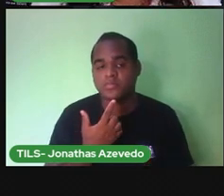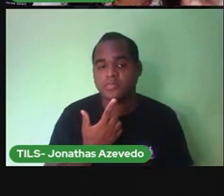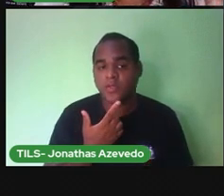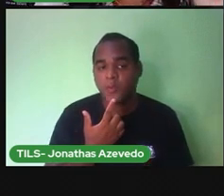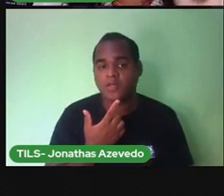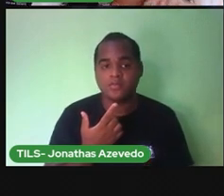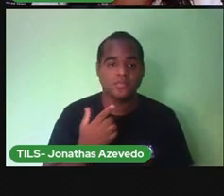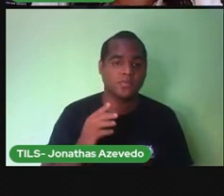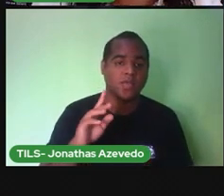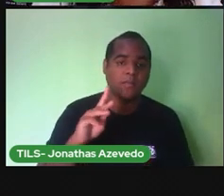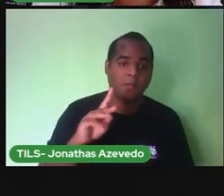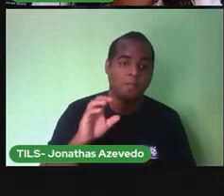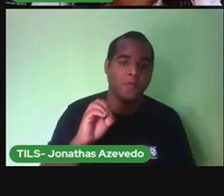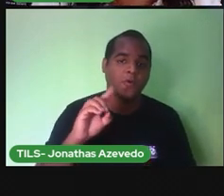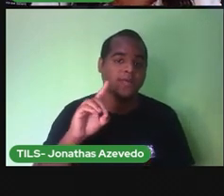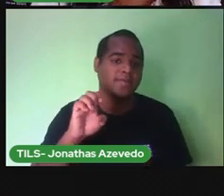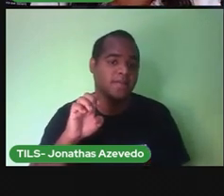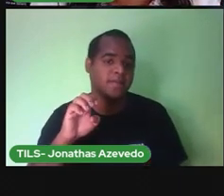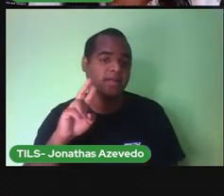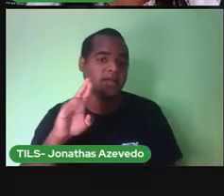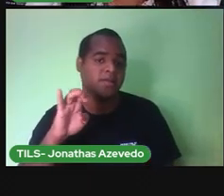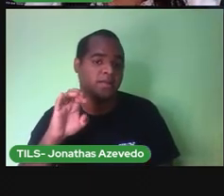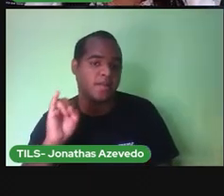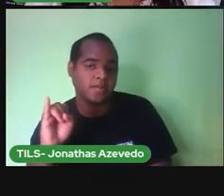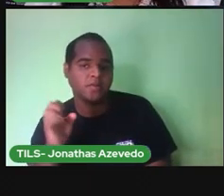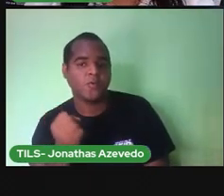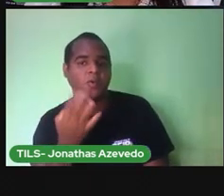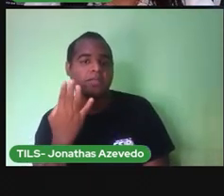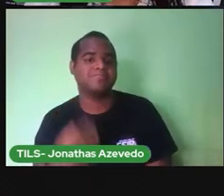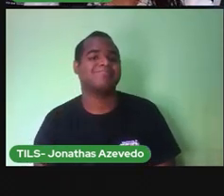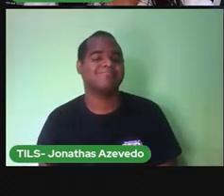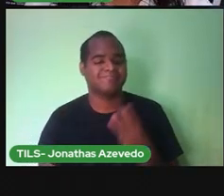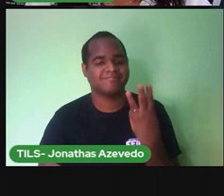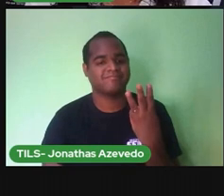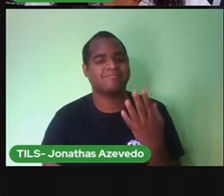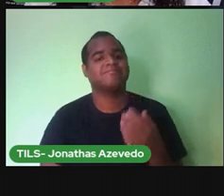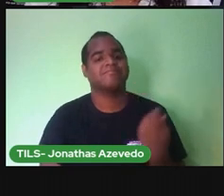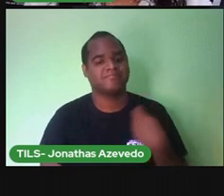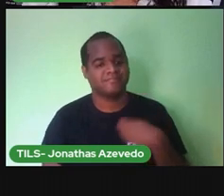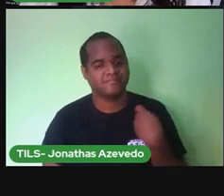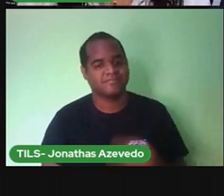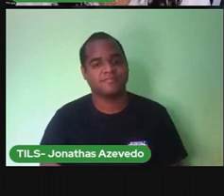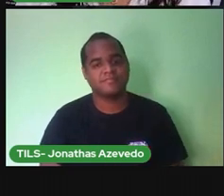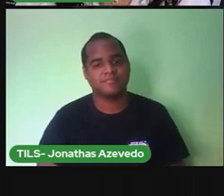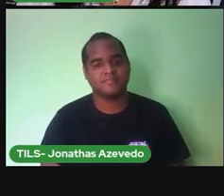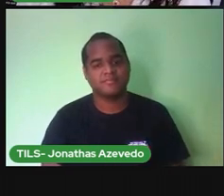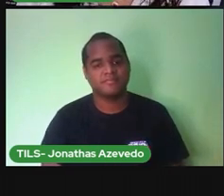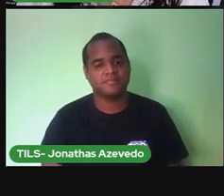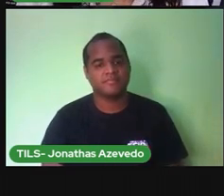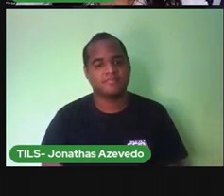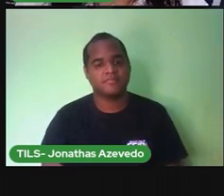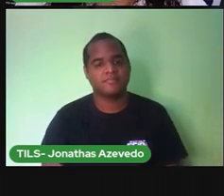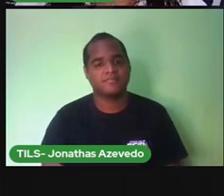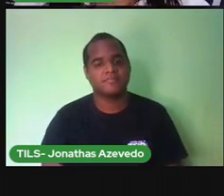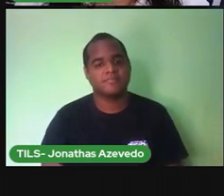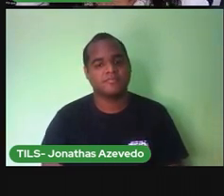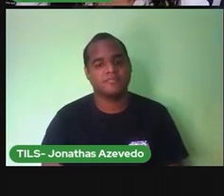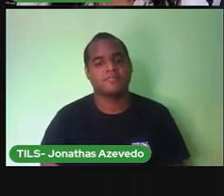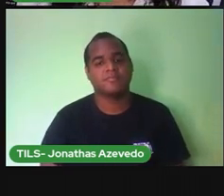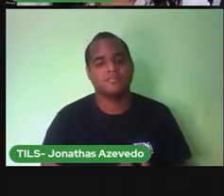Então Quantos quadradinhos Eu tenho que pintar? Três quadradinhos A palavra agora